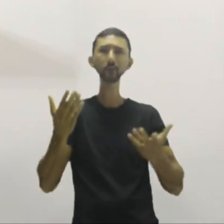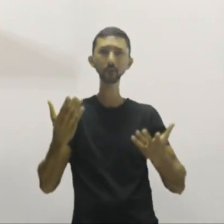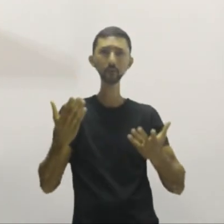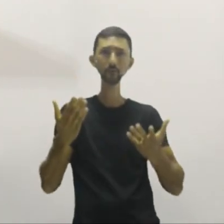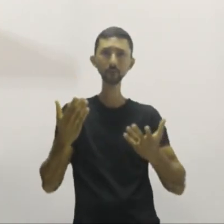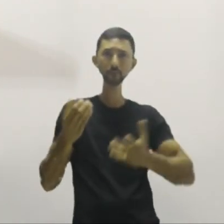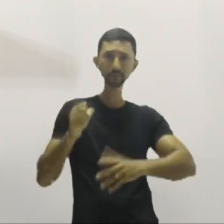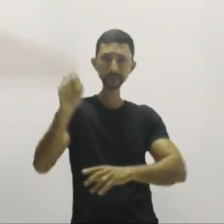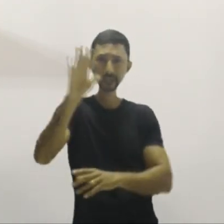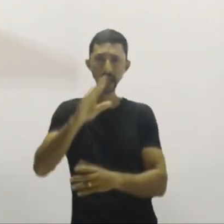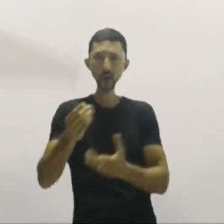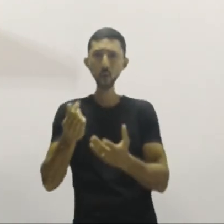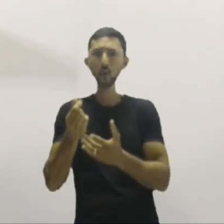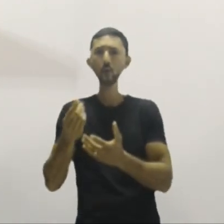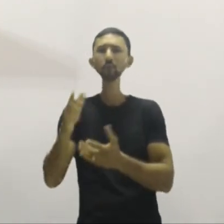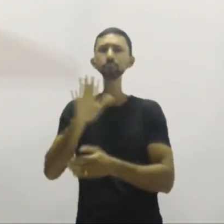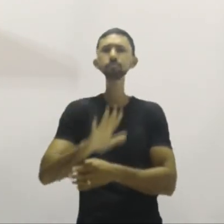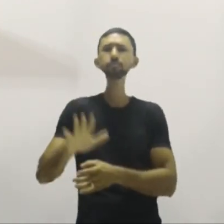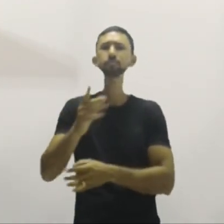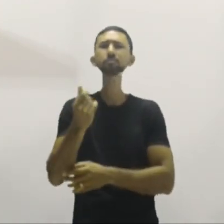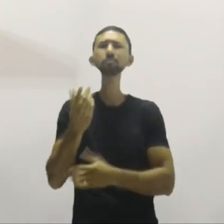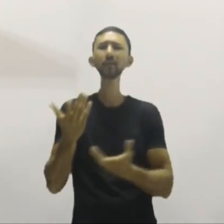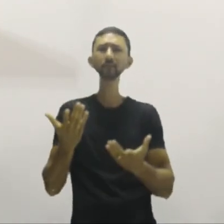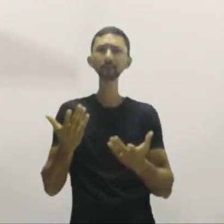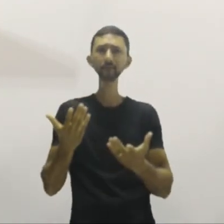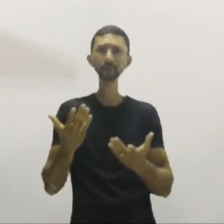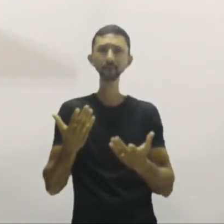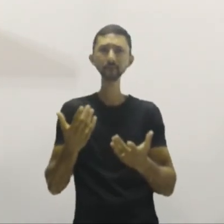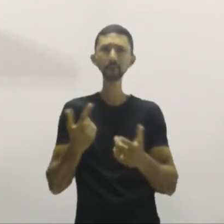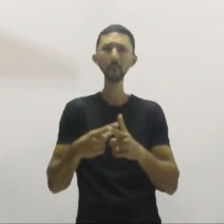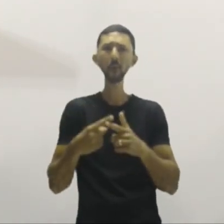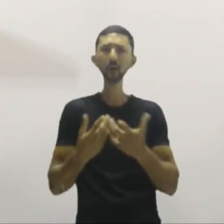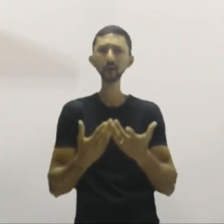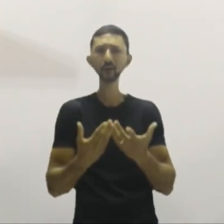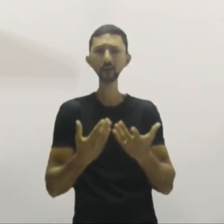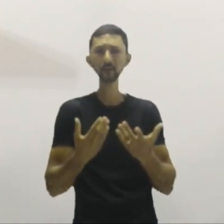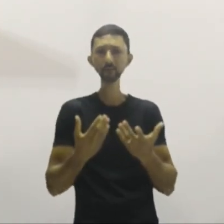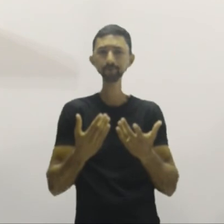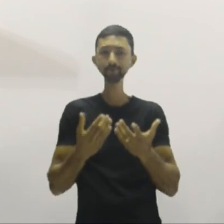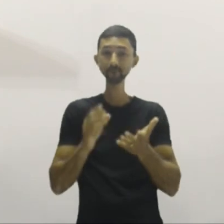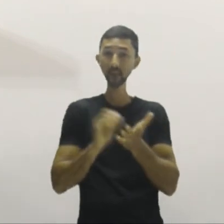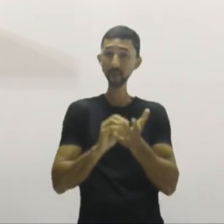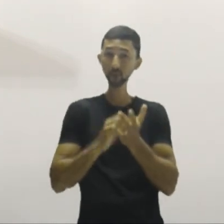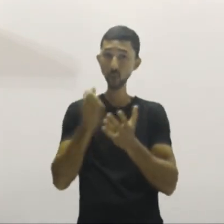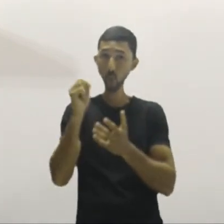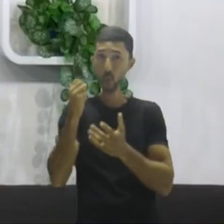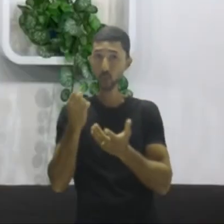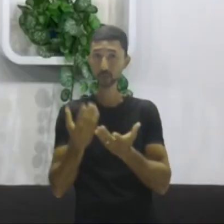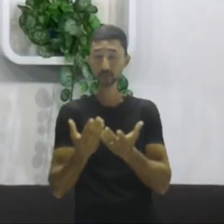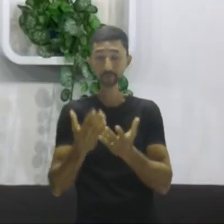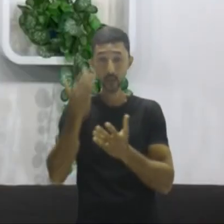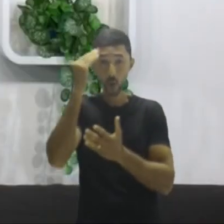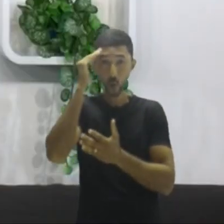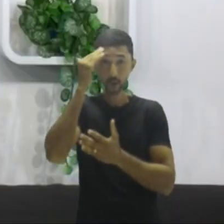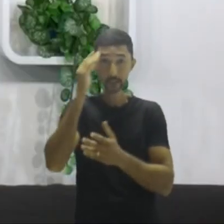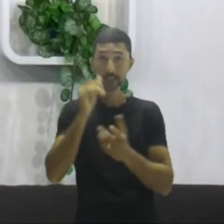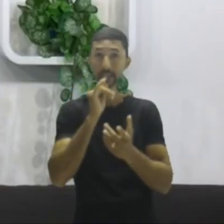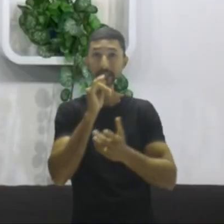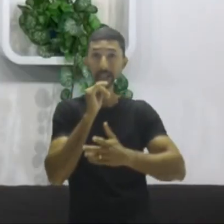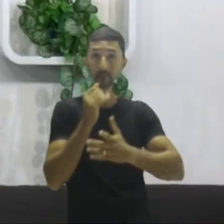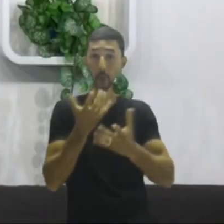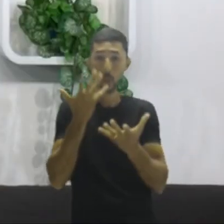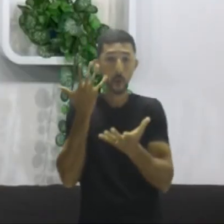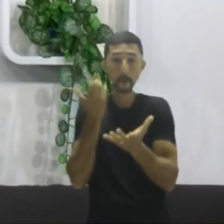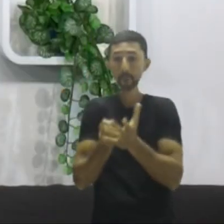Eurolândia ou Eurozona são os nomes que podem ser dados. Aluno, você tem que entender que ninguém é